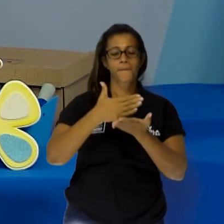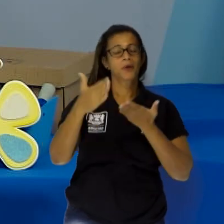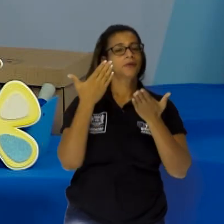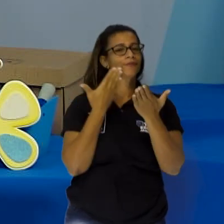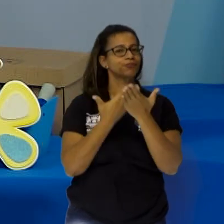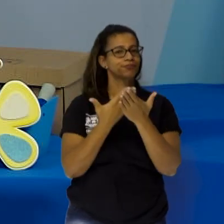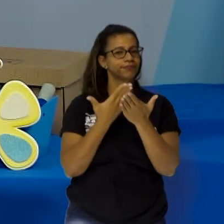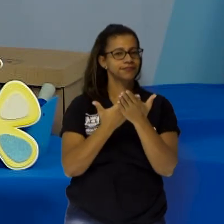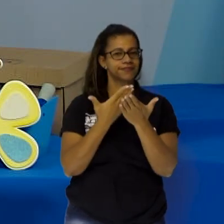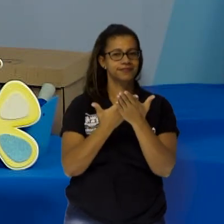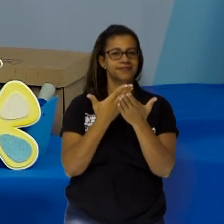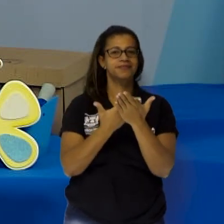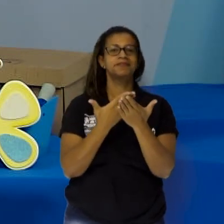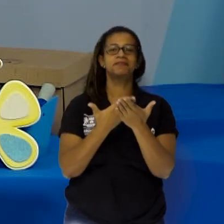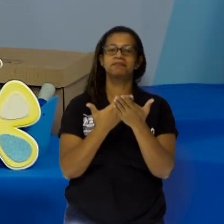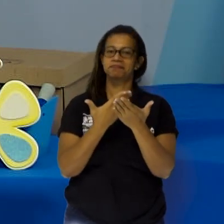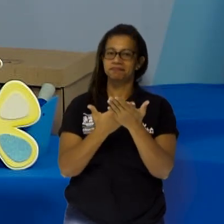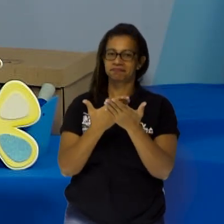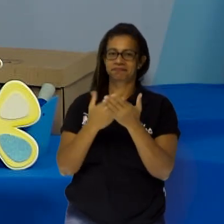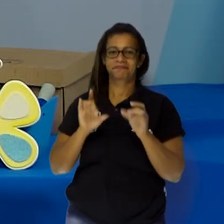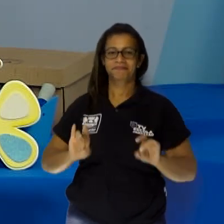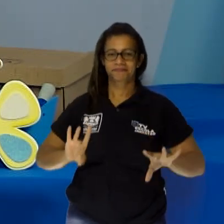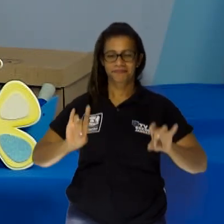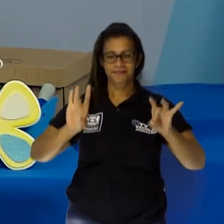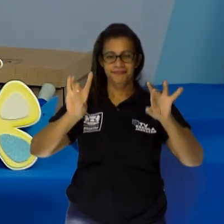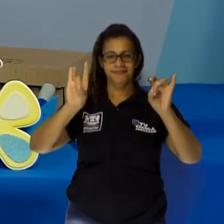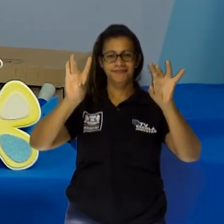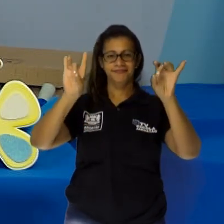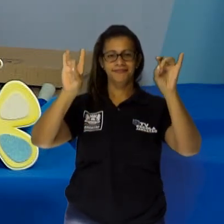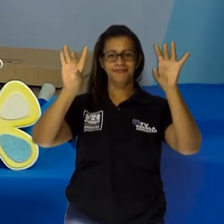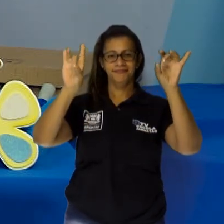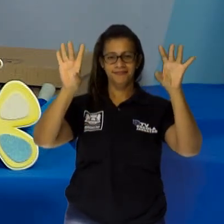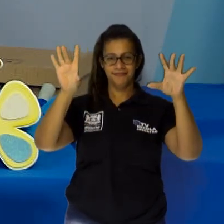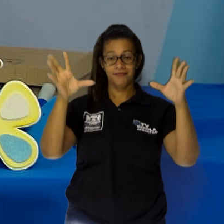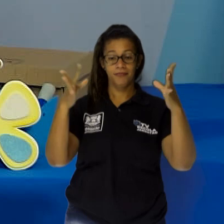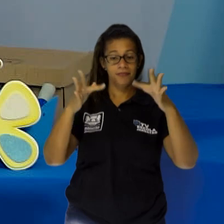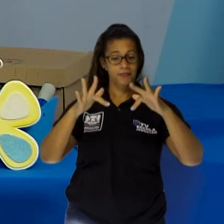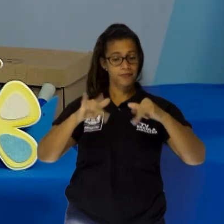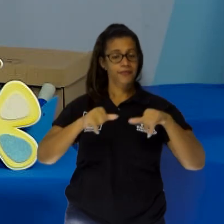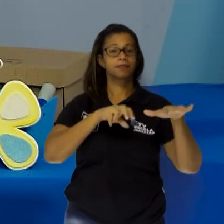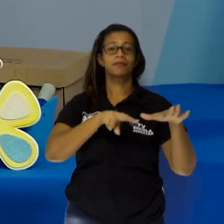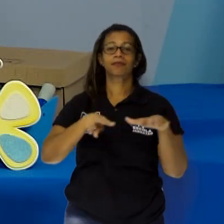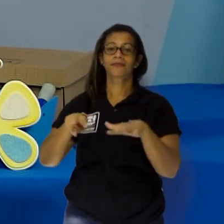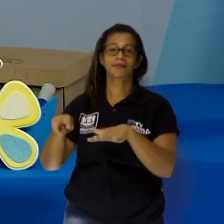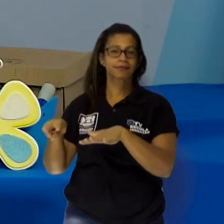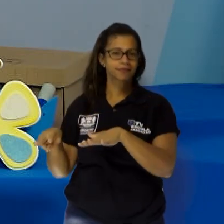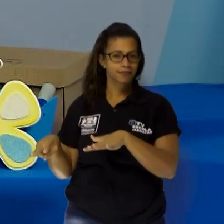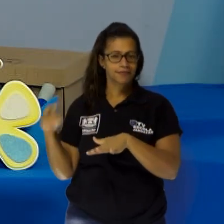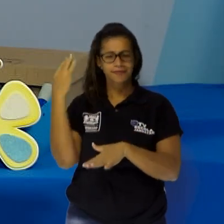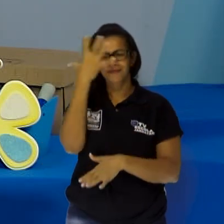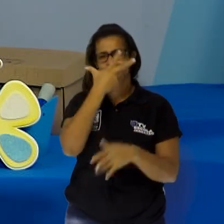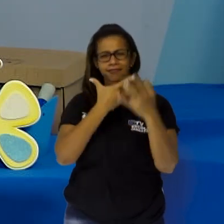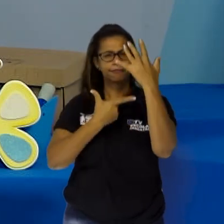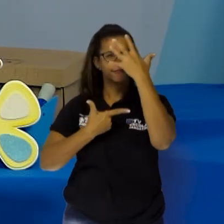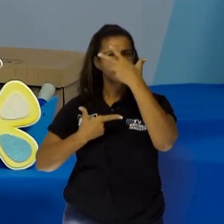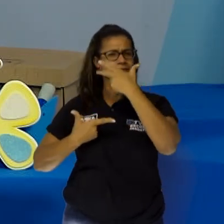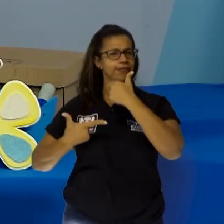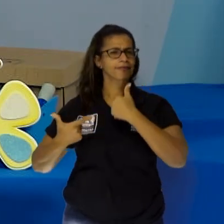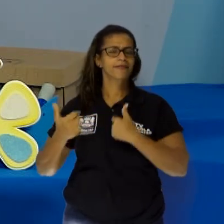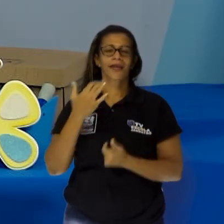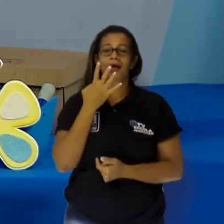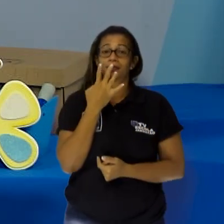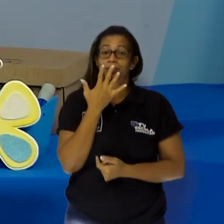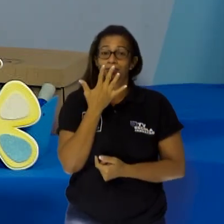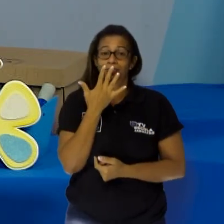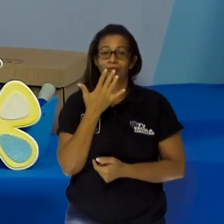encontro muito especial, encerrando essa semana tão linda e tão colorida. Isso mesmo, durante